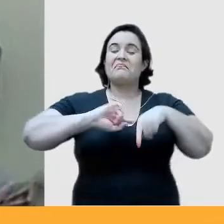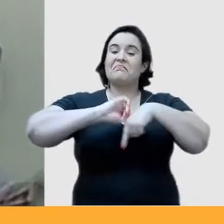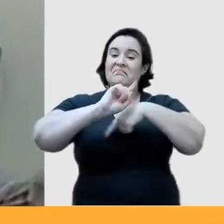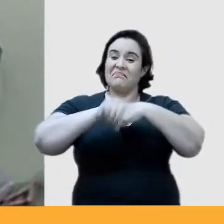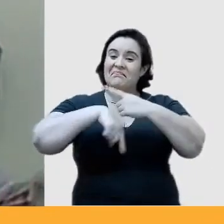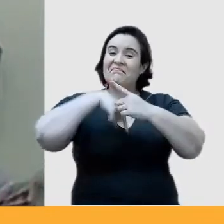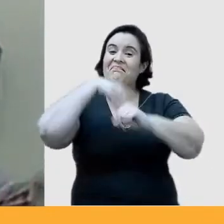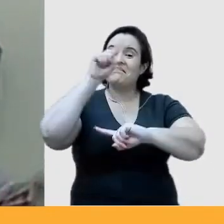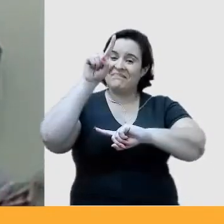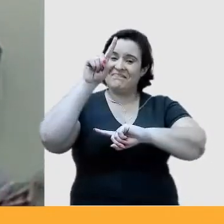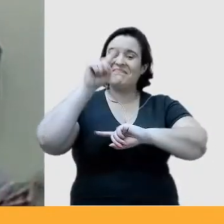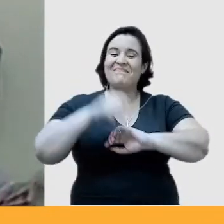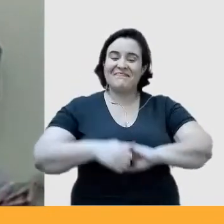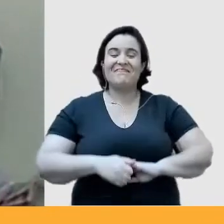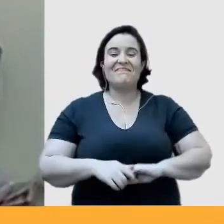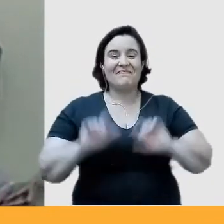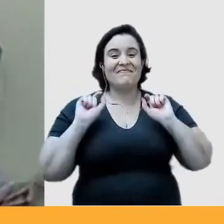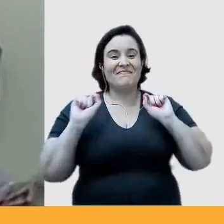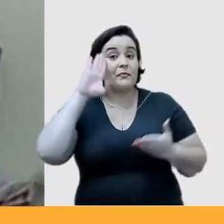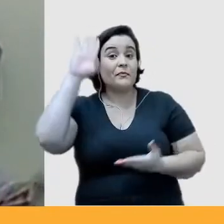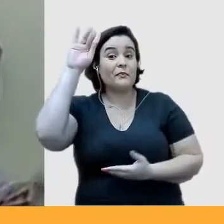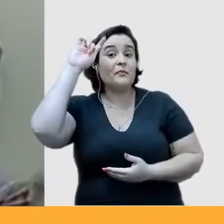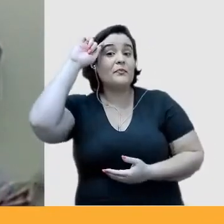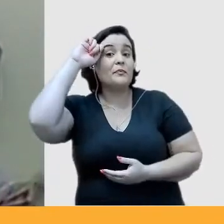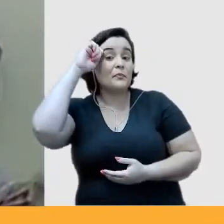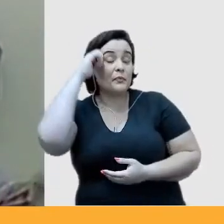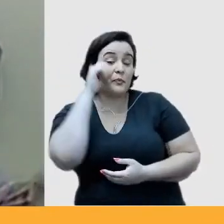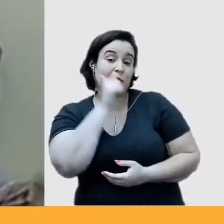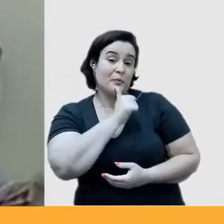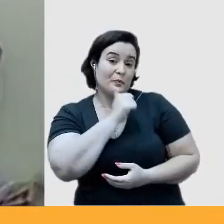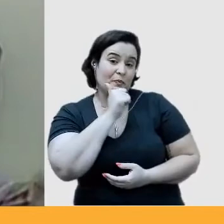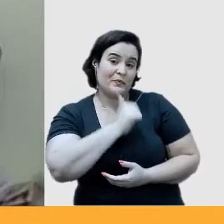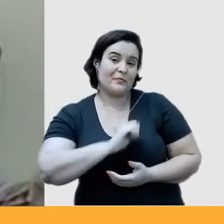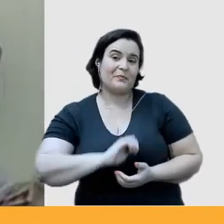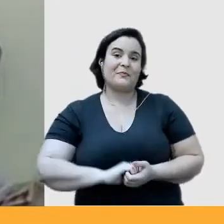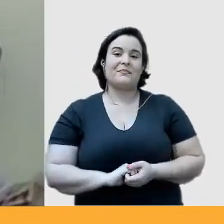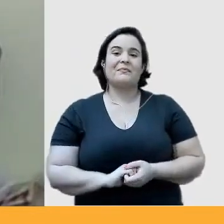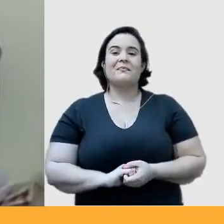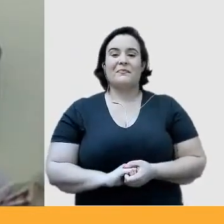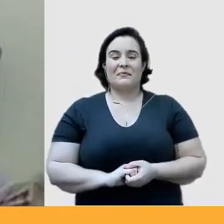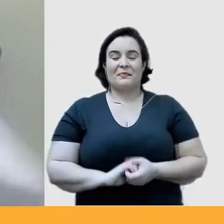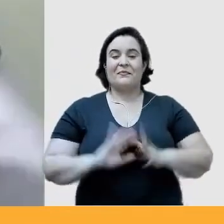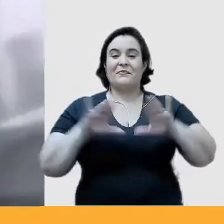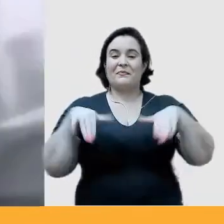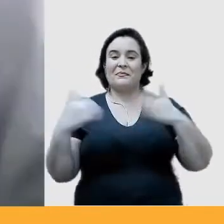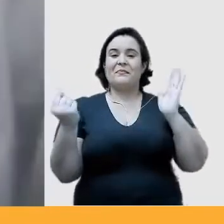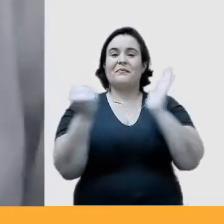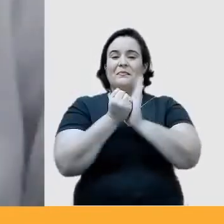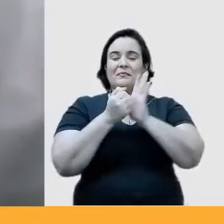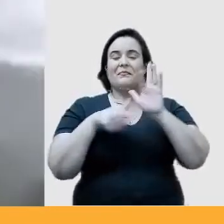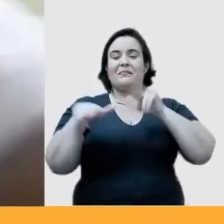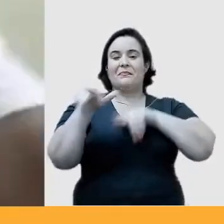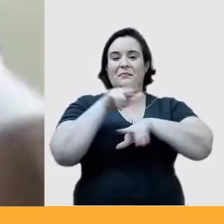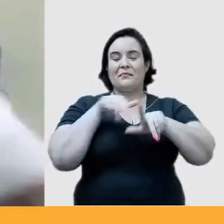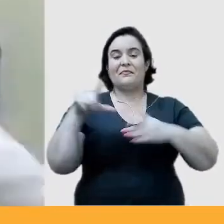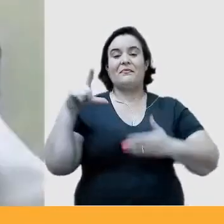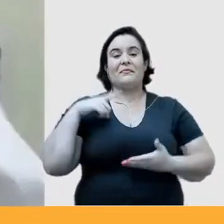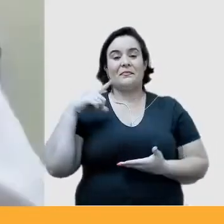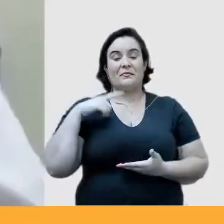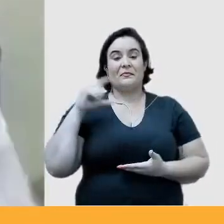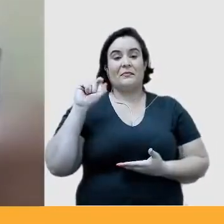essa questão principalmente da mulher negra então essas logos eu tenho aqui uma